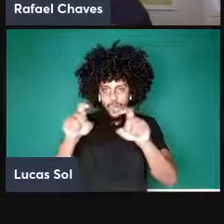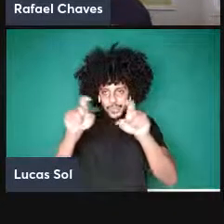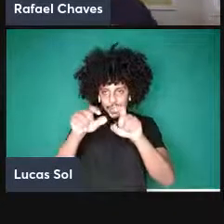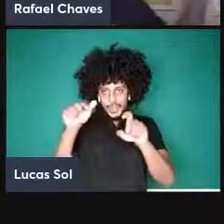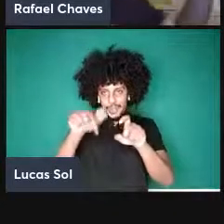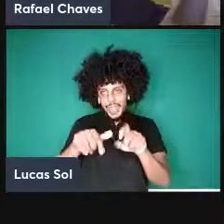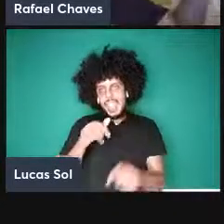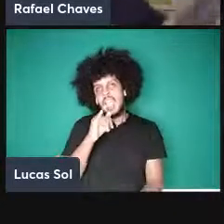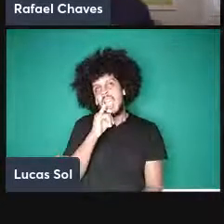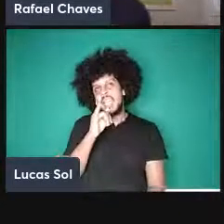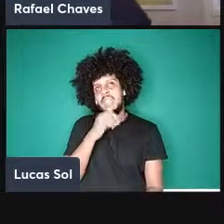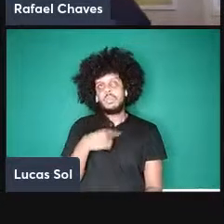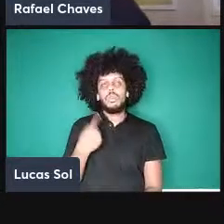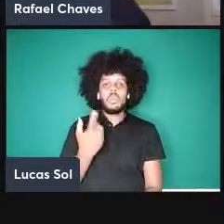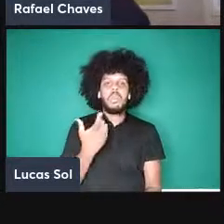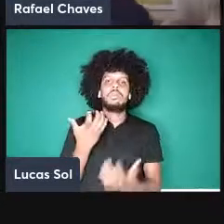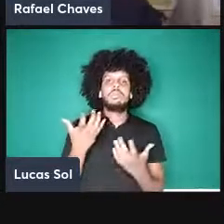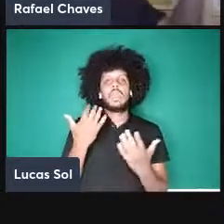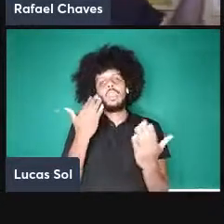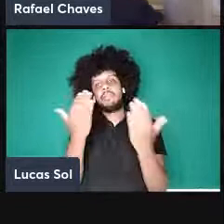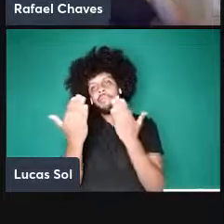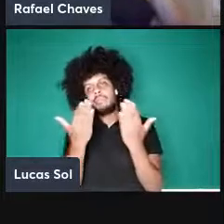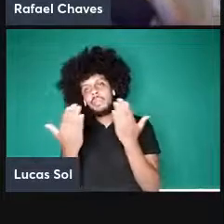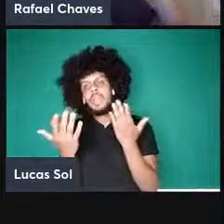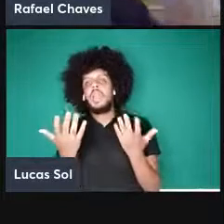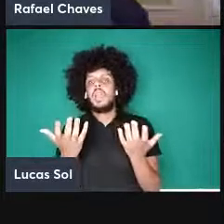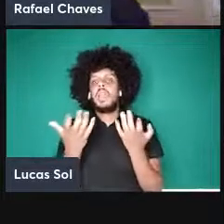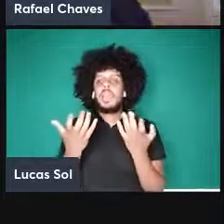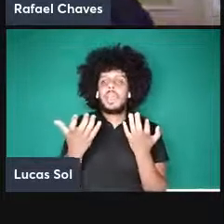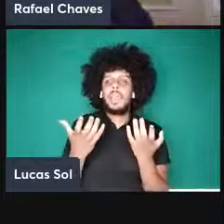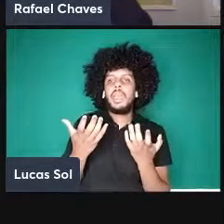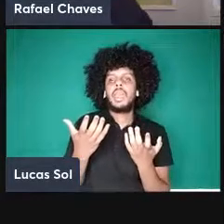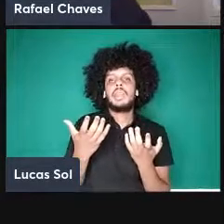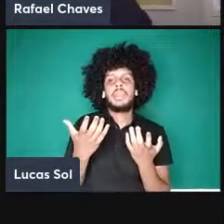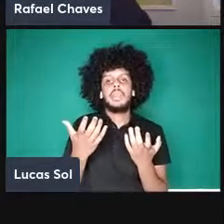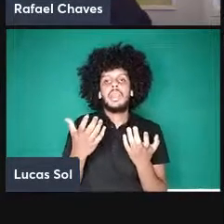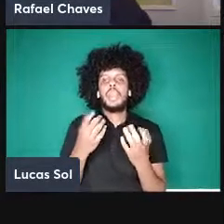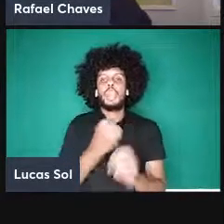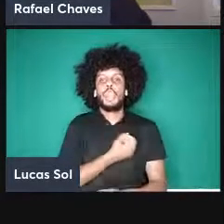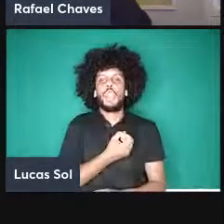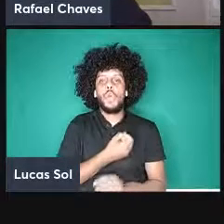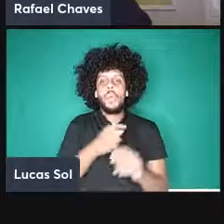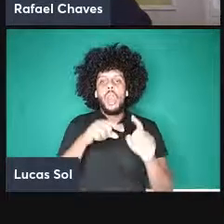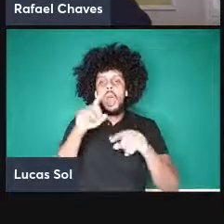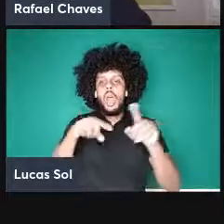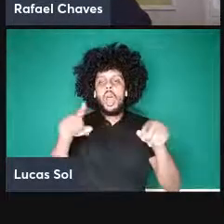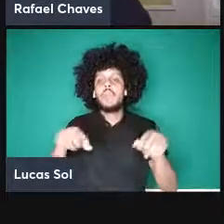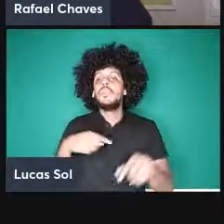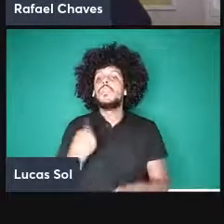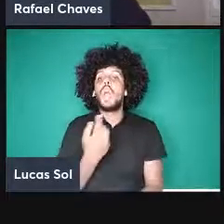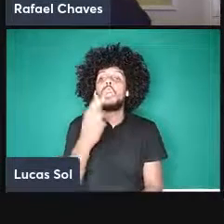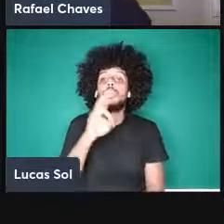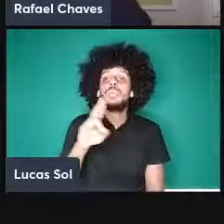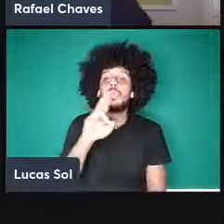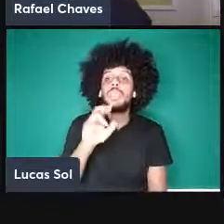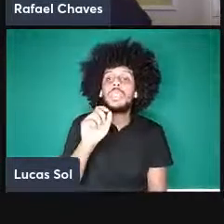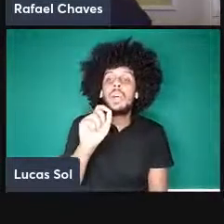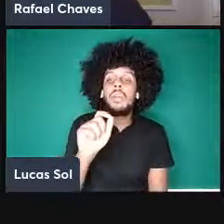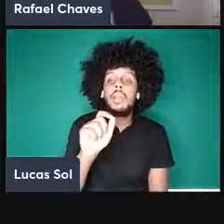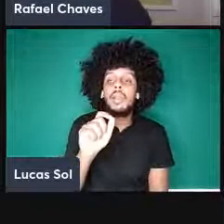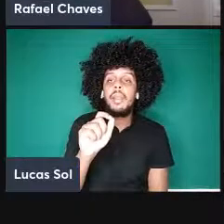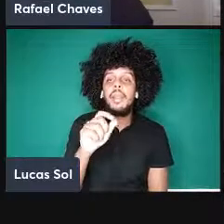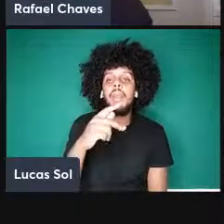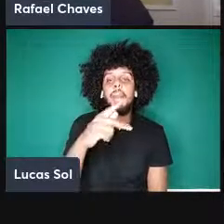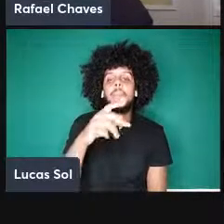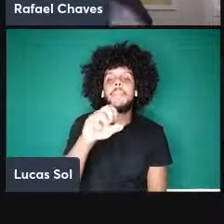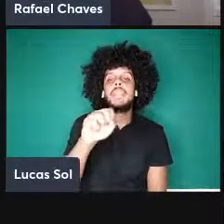simulação gerar lá uma CID de números aleatórios a gente usa o que? a gente usa um gerador pseudo aleatório